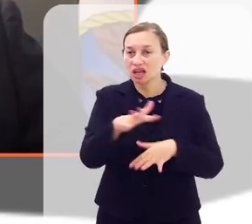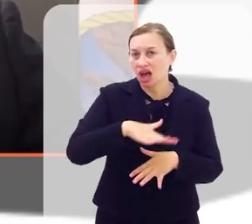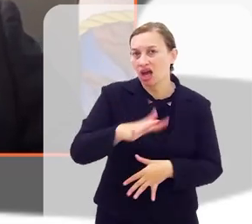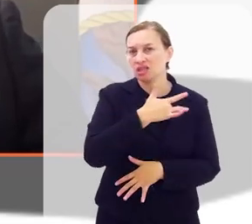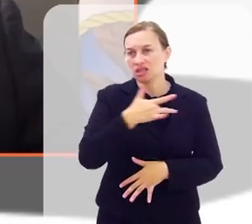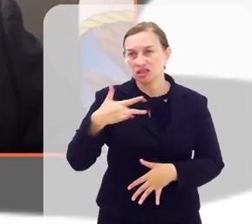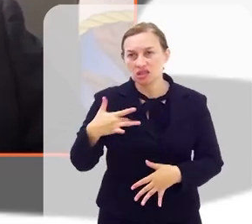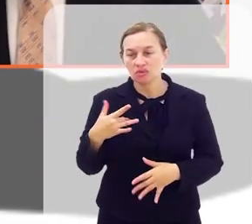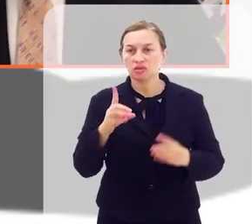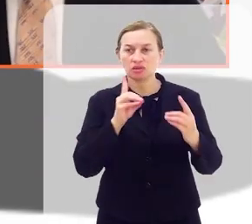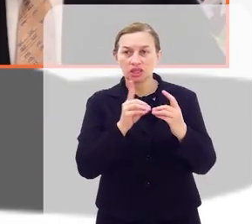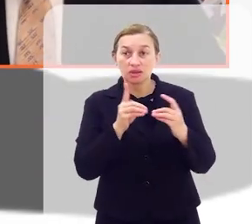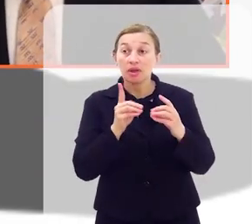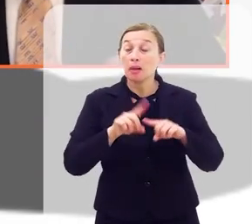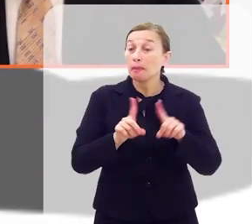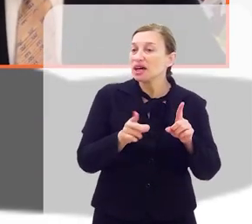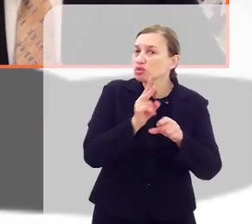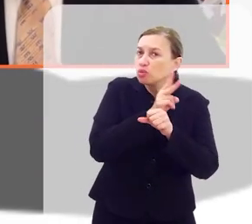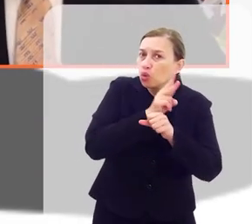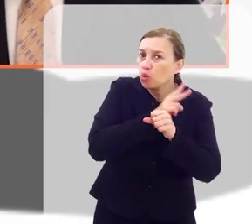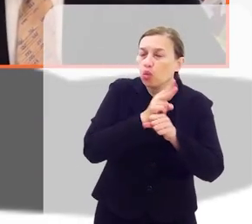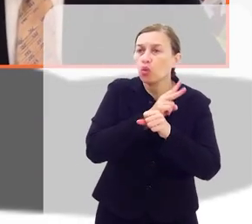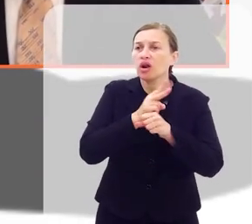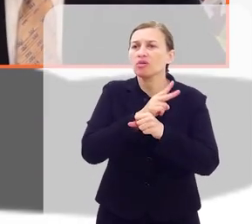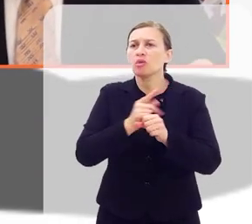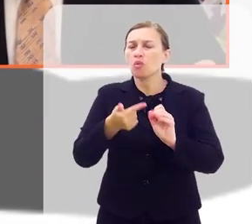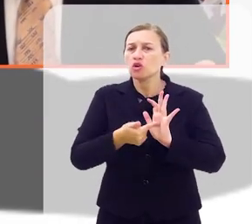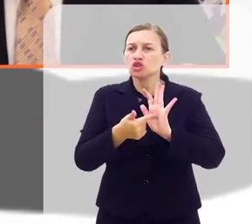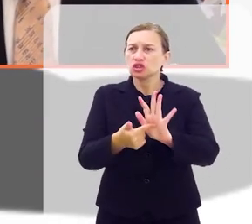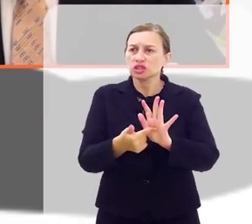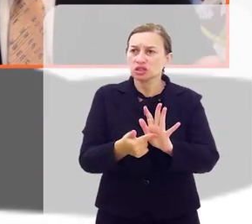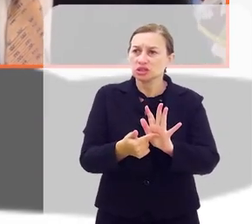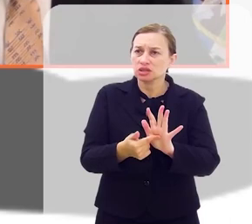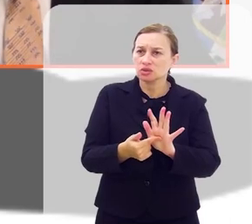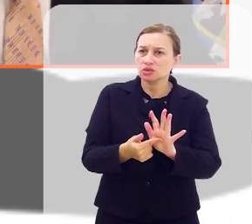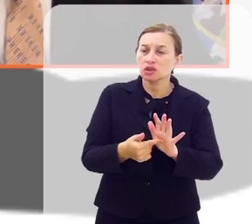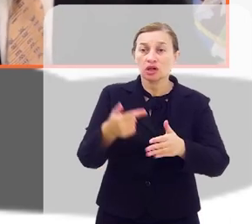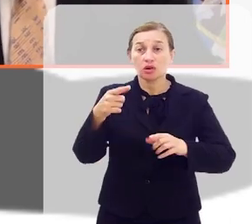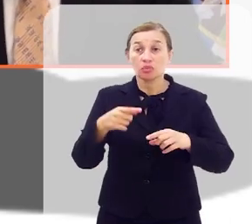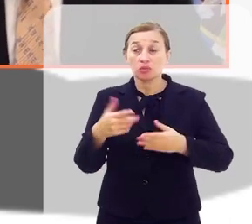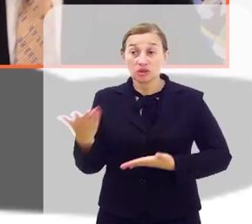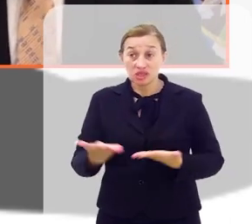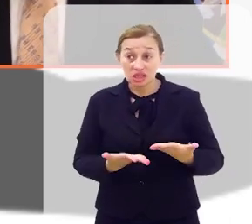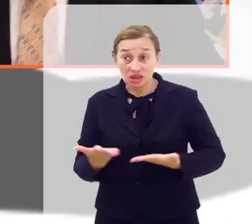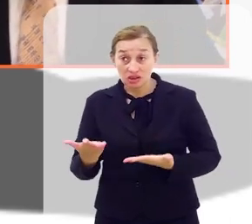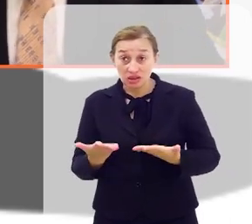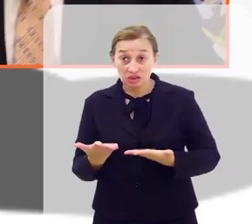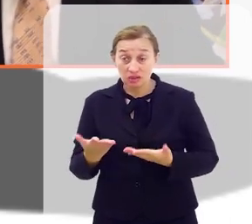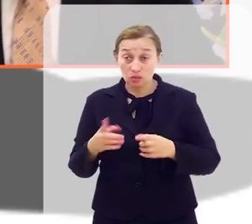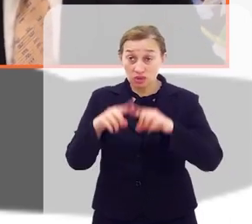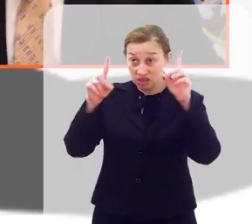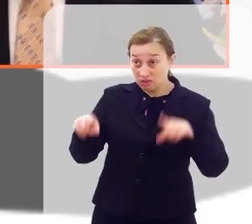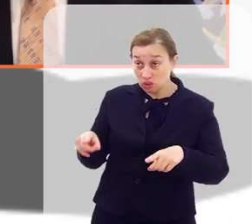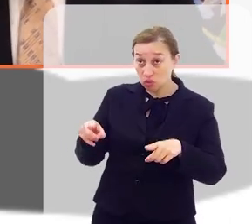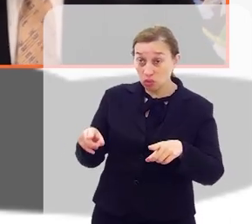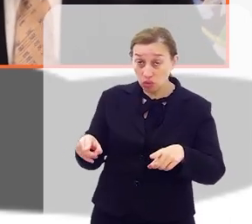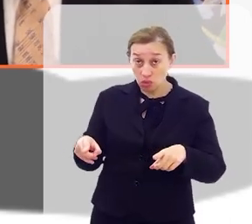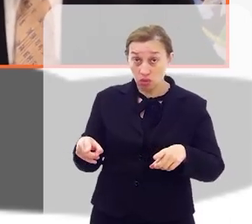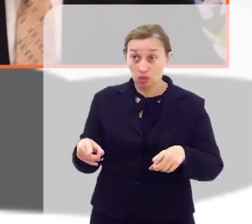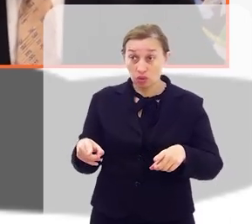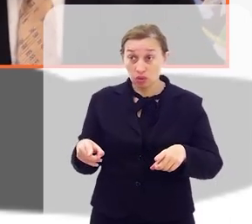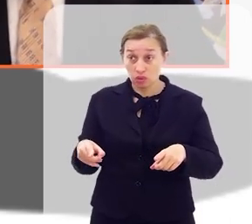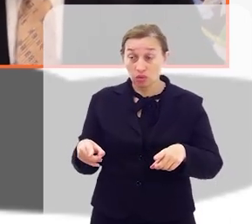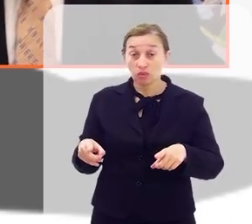na área da saúde, no atendimento. Mas procuramos mostrar tanto para o servidor que está atrás do balcão atendendo,